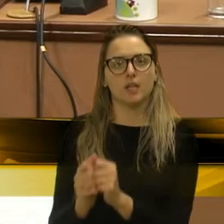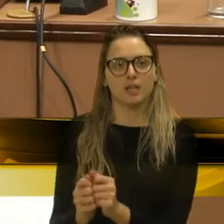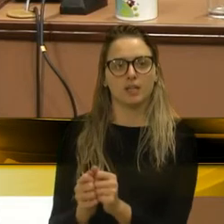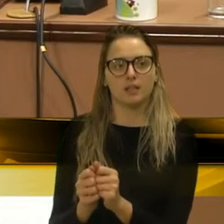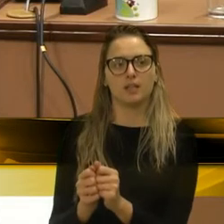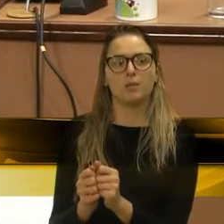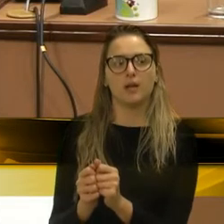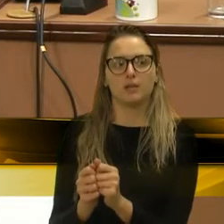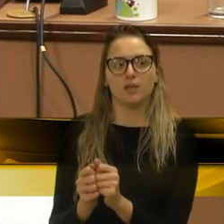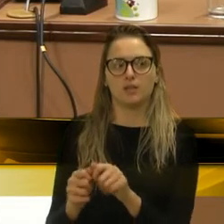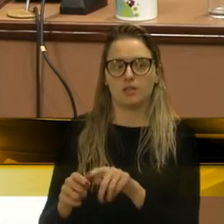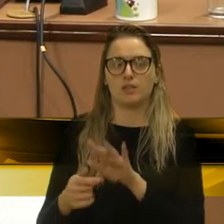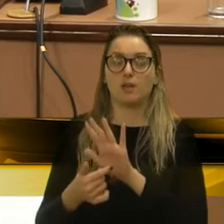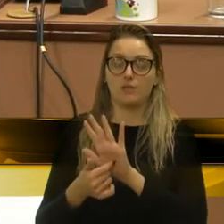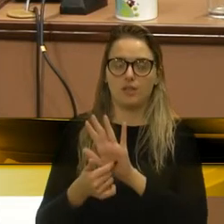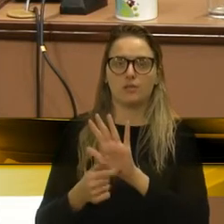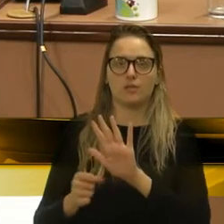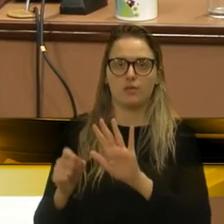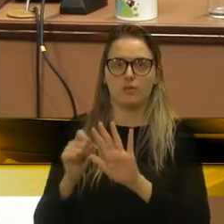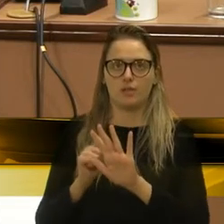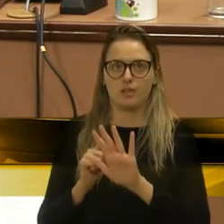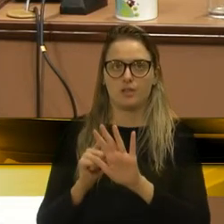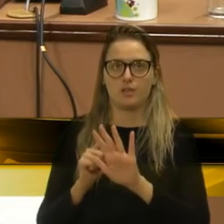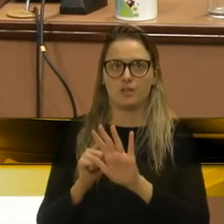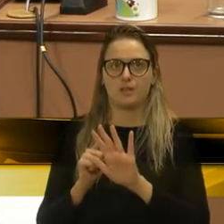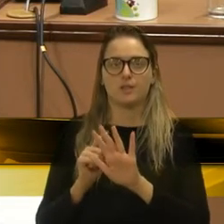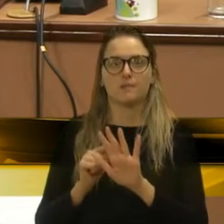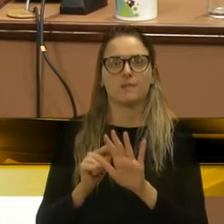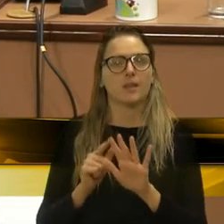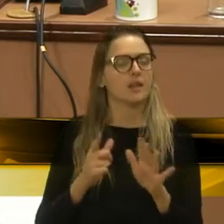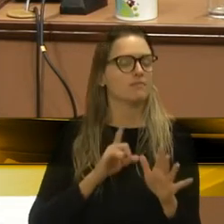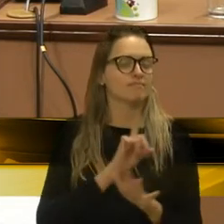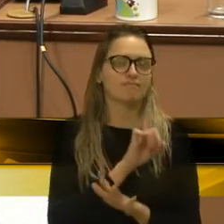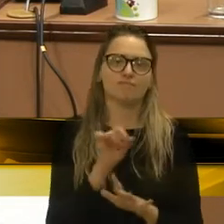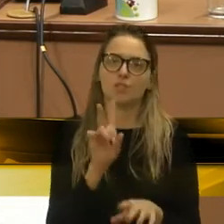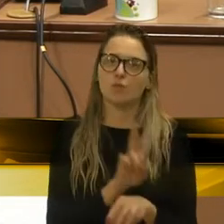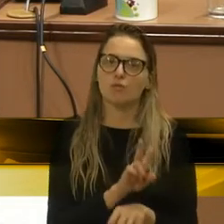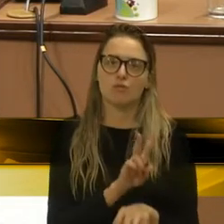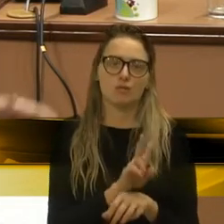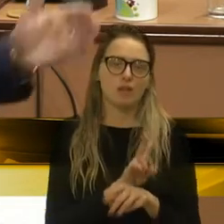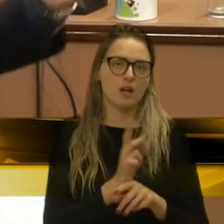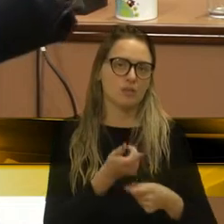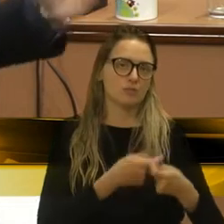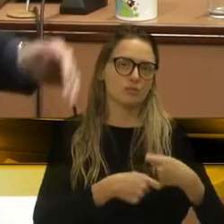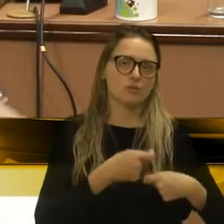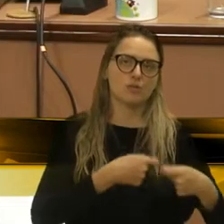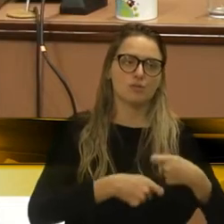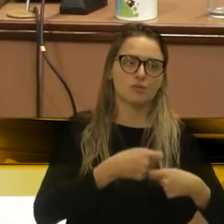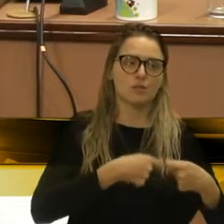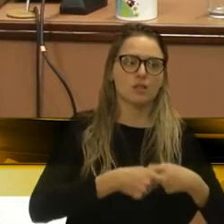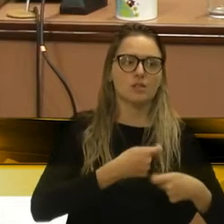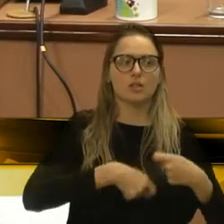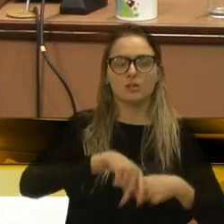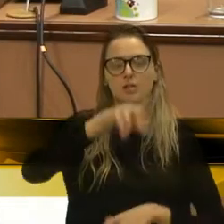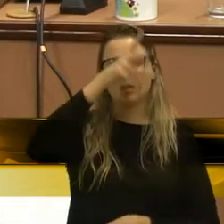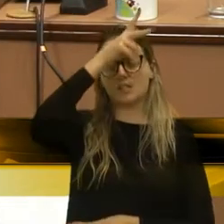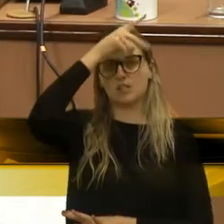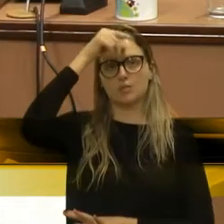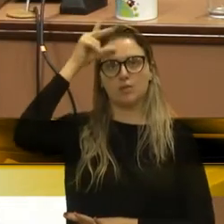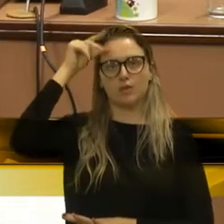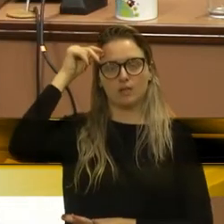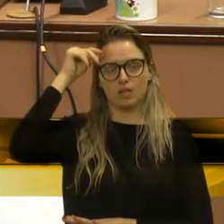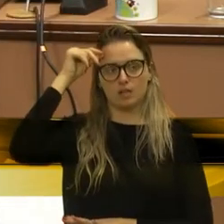Se percebe aí um total descaso, um total desleixo da administração municipal. Vossa Excelência traz um documento oficial